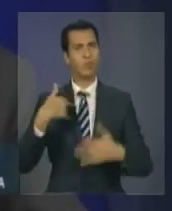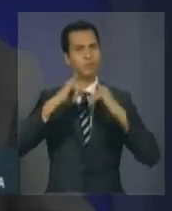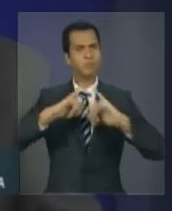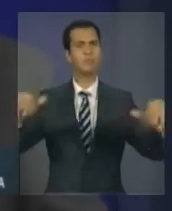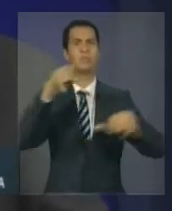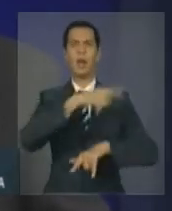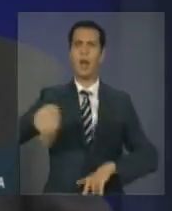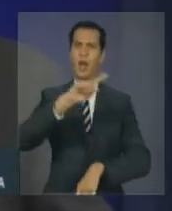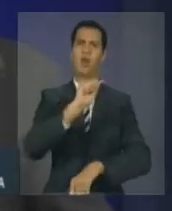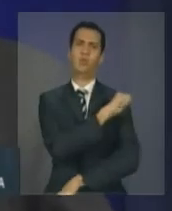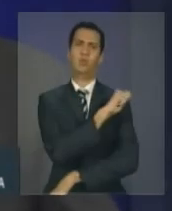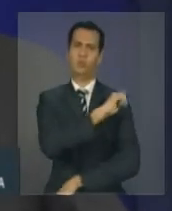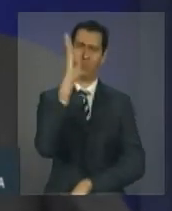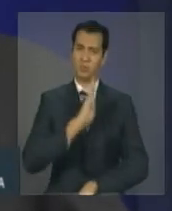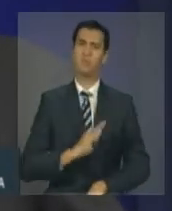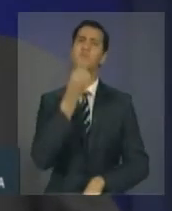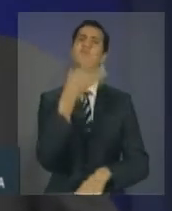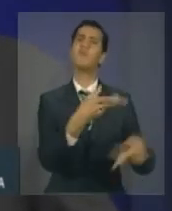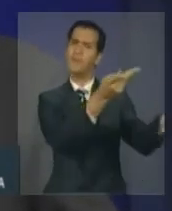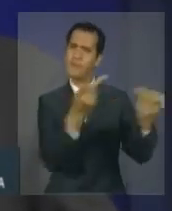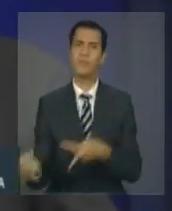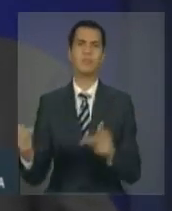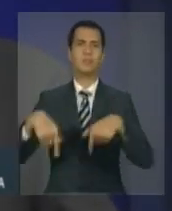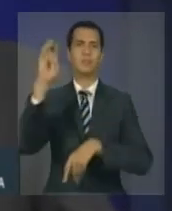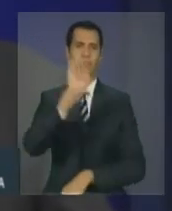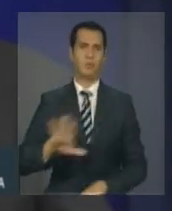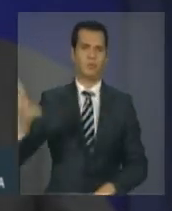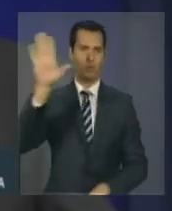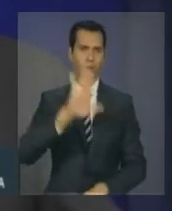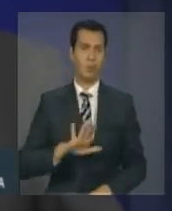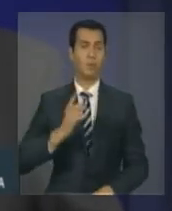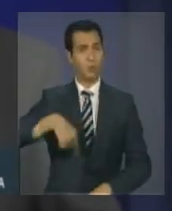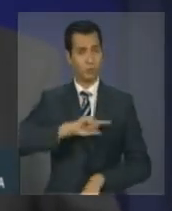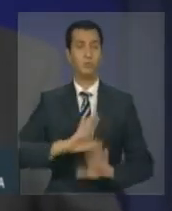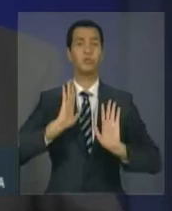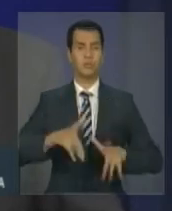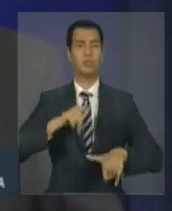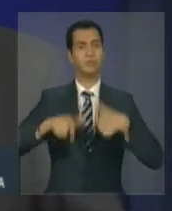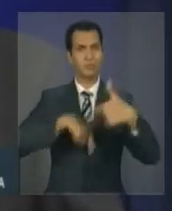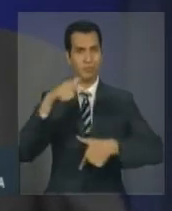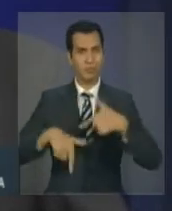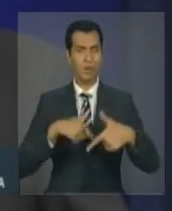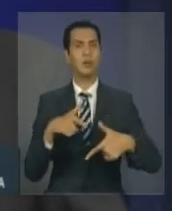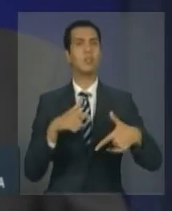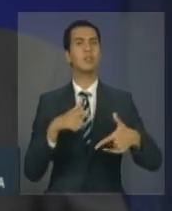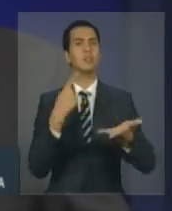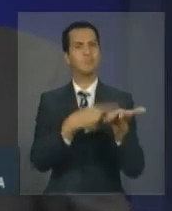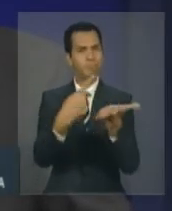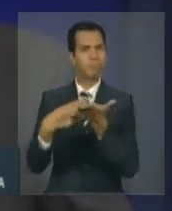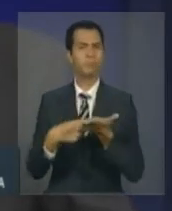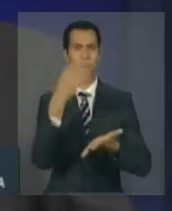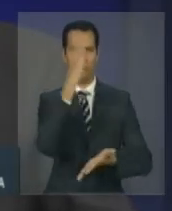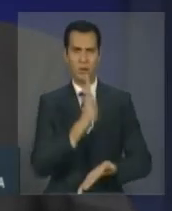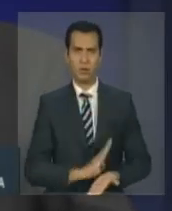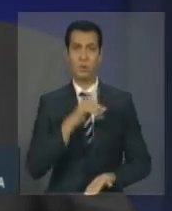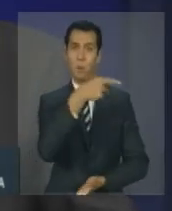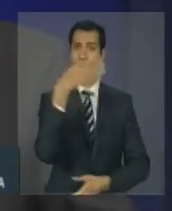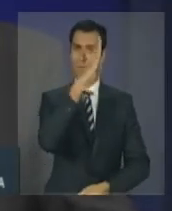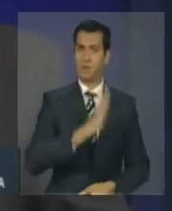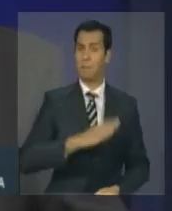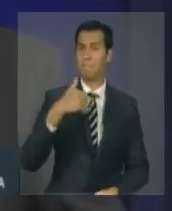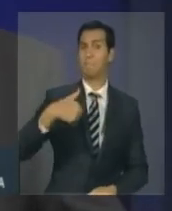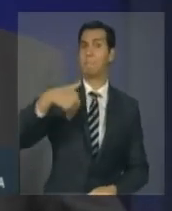hoje programas importantes com o Brasil. O Brasil é, dos nossos parceiros fora da Europa, um dos que mais participa